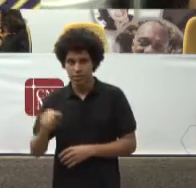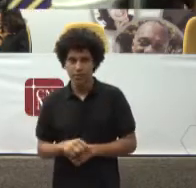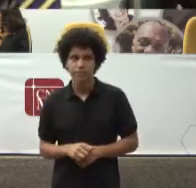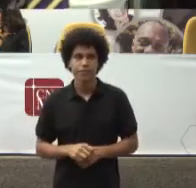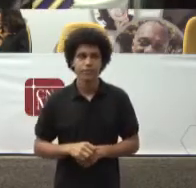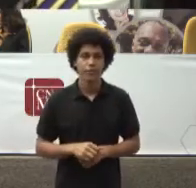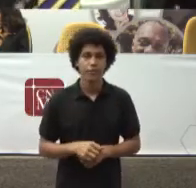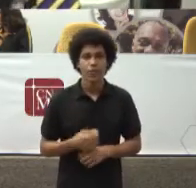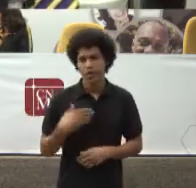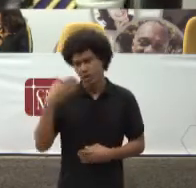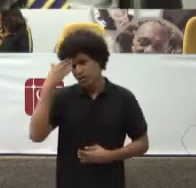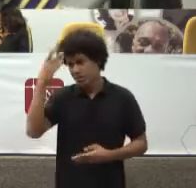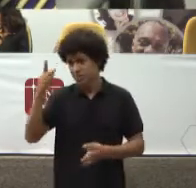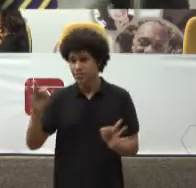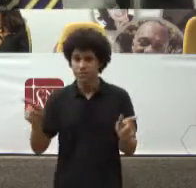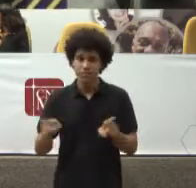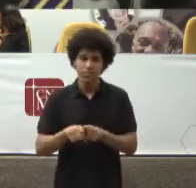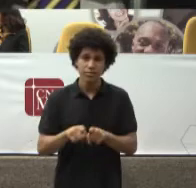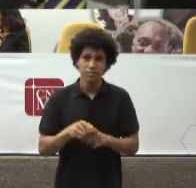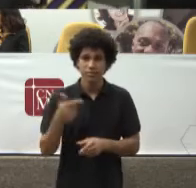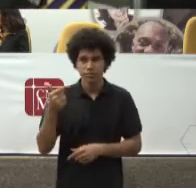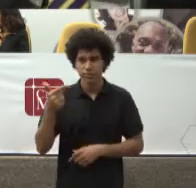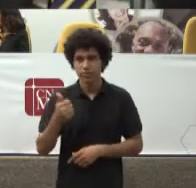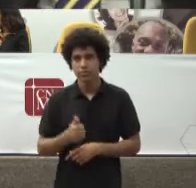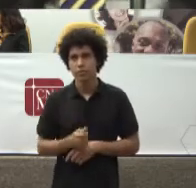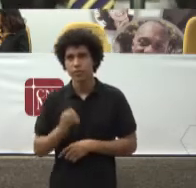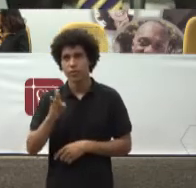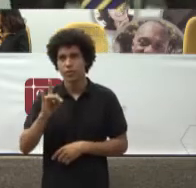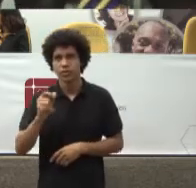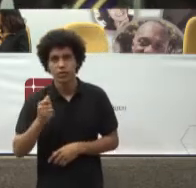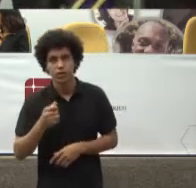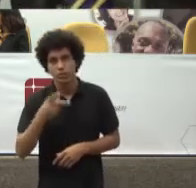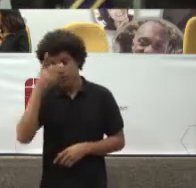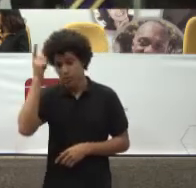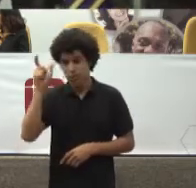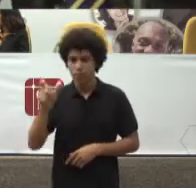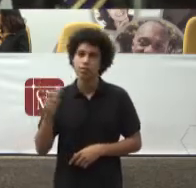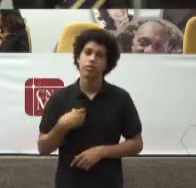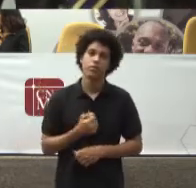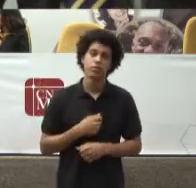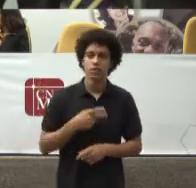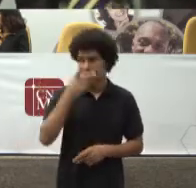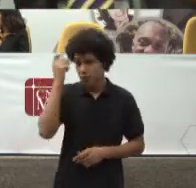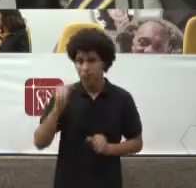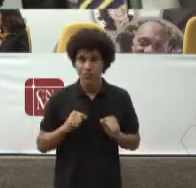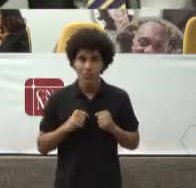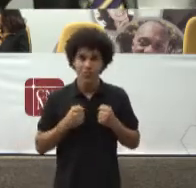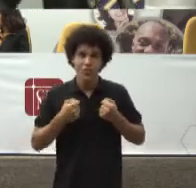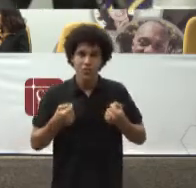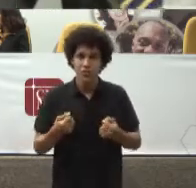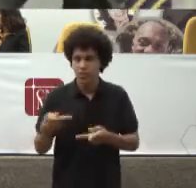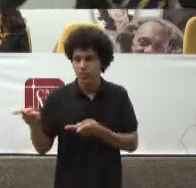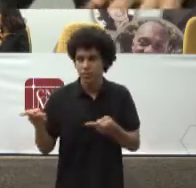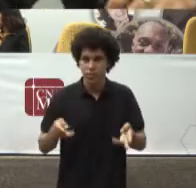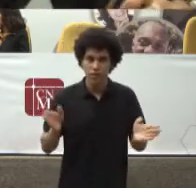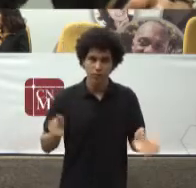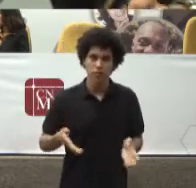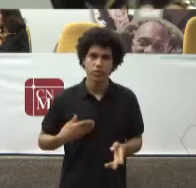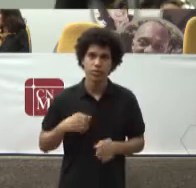Bandeira Em nome da comissão Esse seu esforço E a sua vinda Aqui para Para o seminário